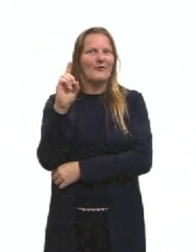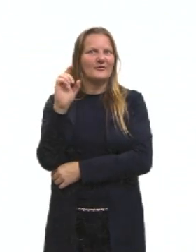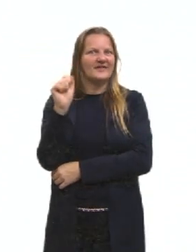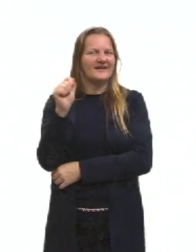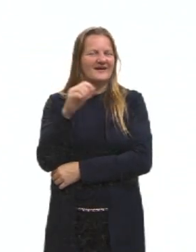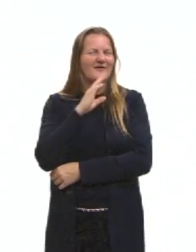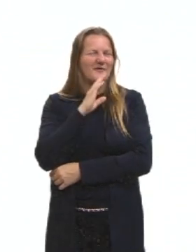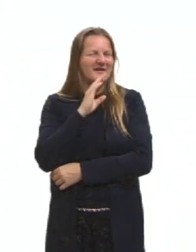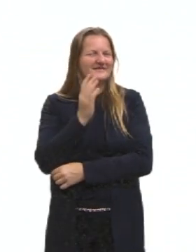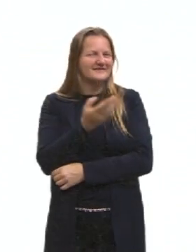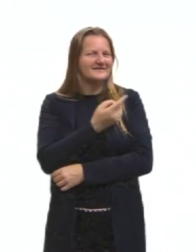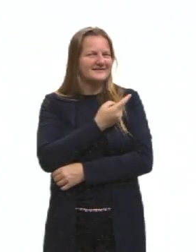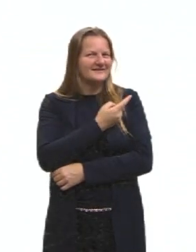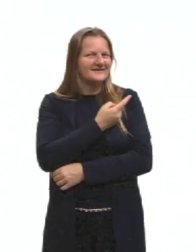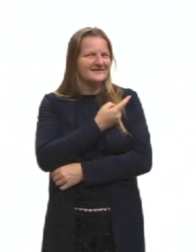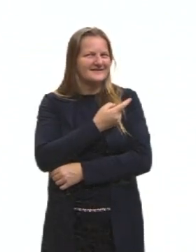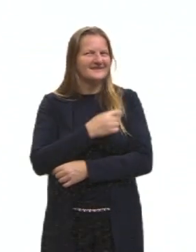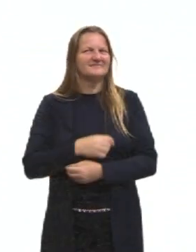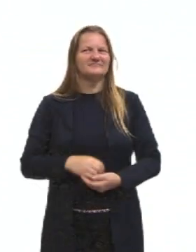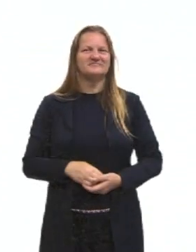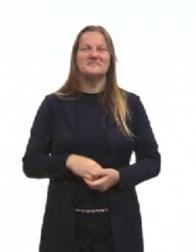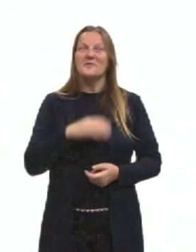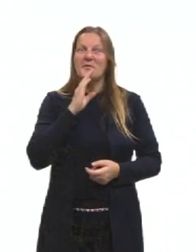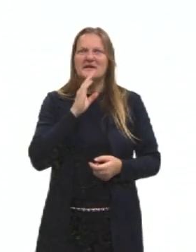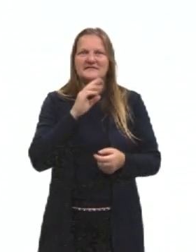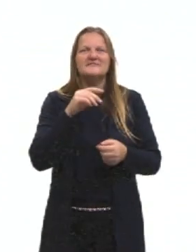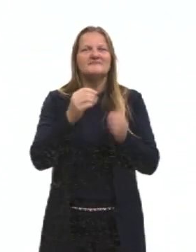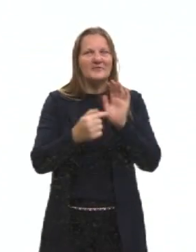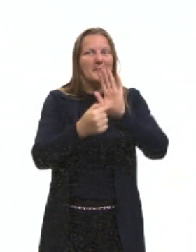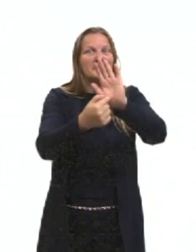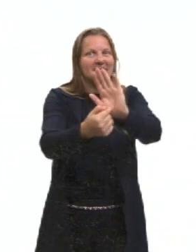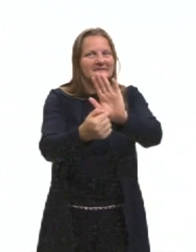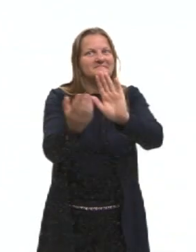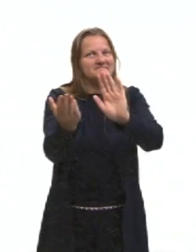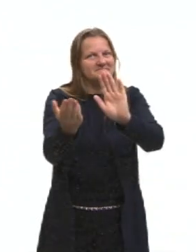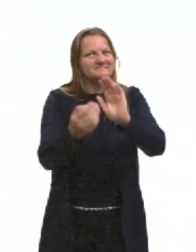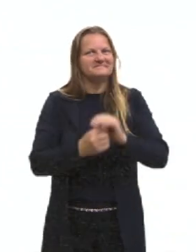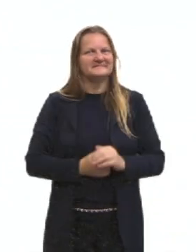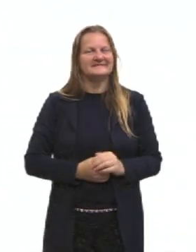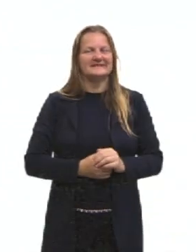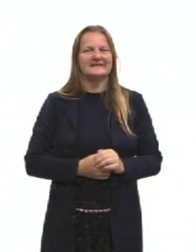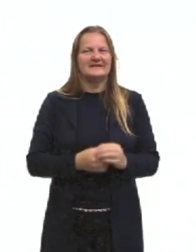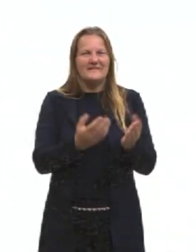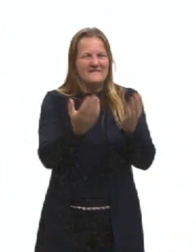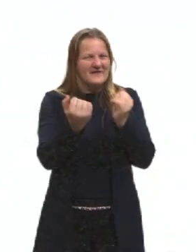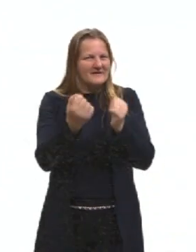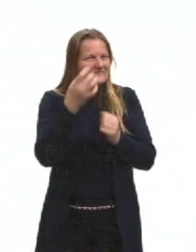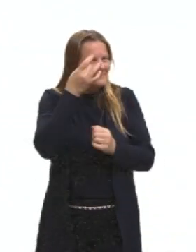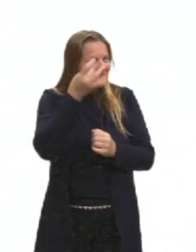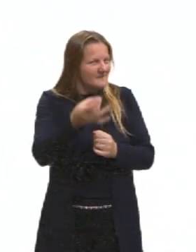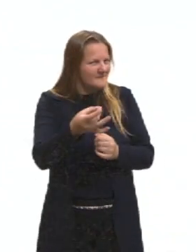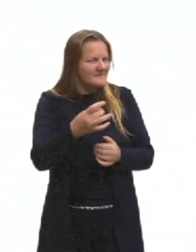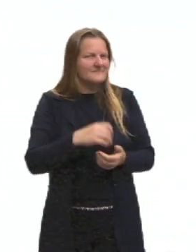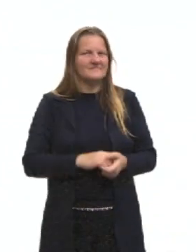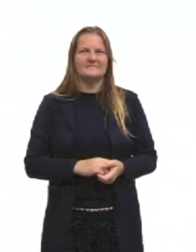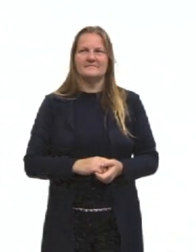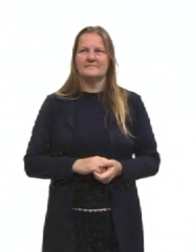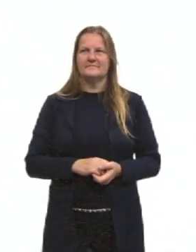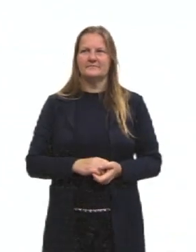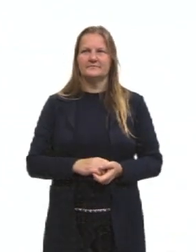conhecida. E se tu não conhece ainda, eu te apresento. E vamos lá, fica ligado no que está acontecendo aqui.